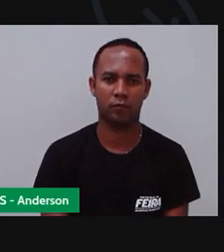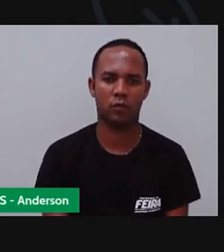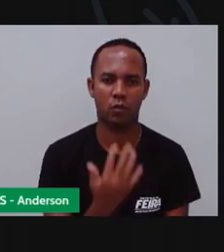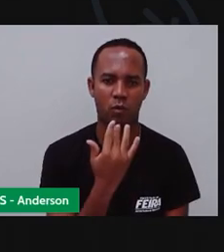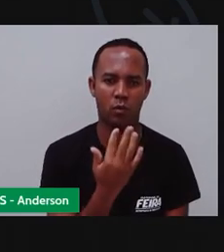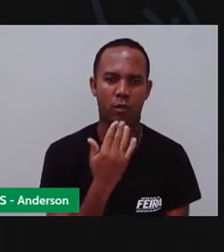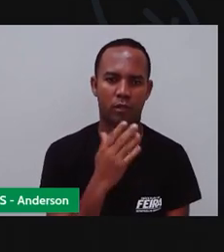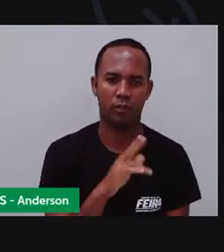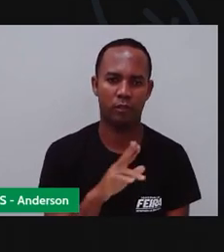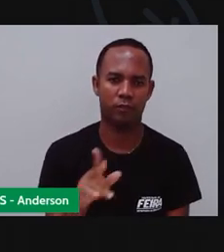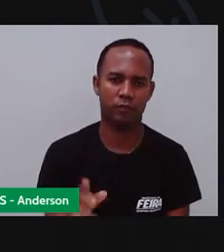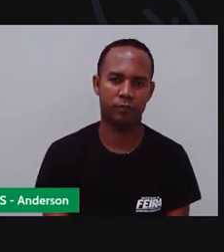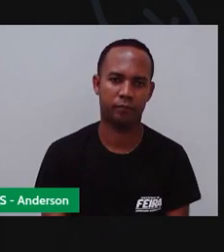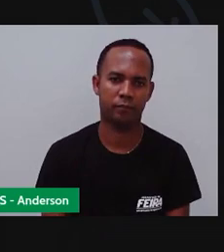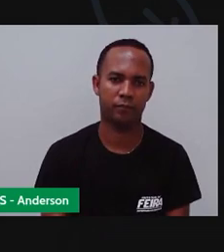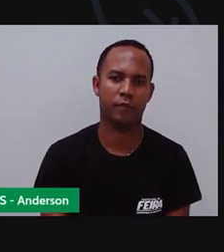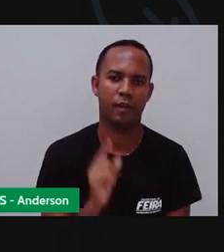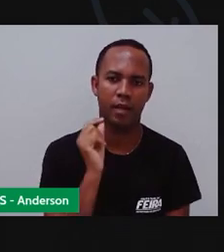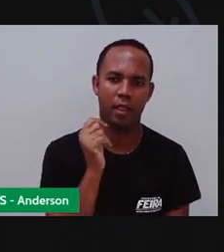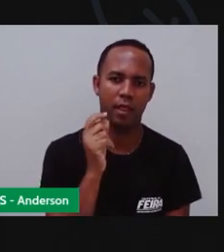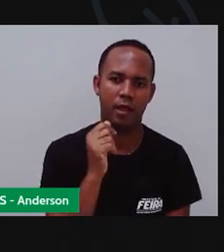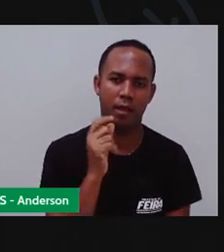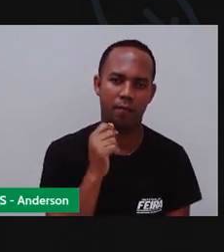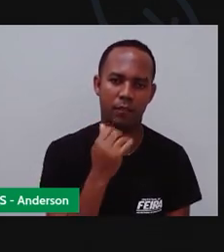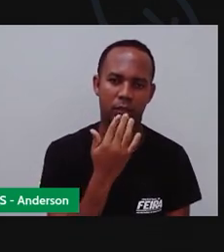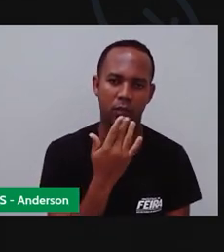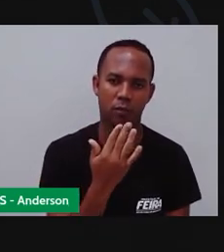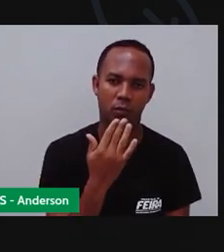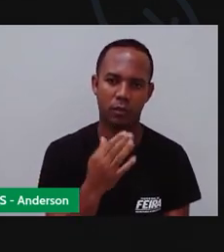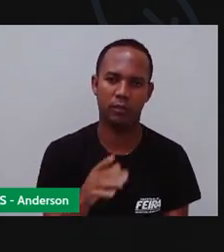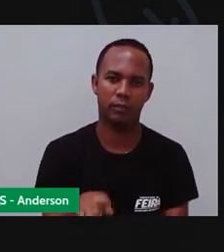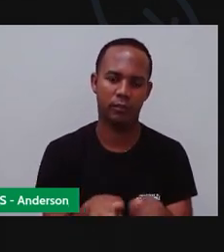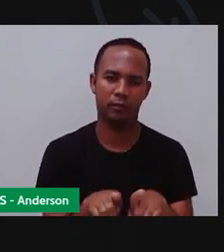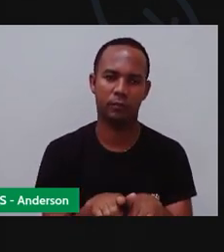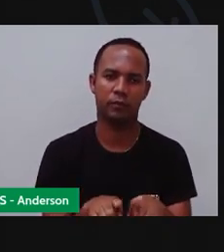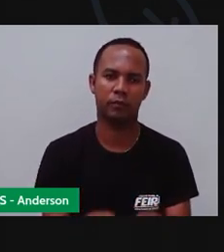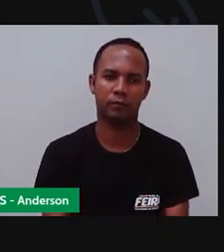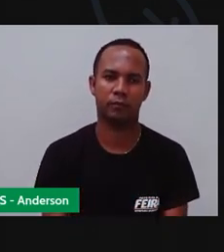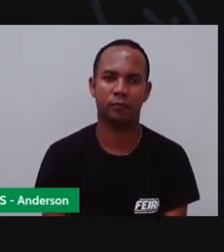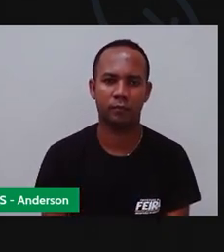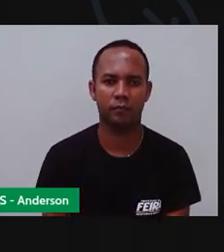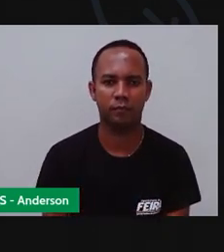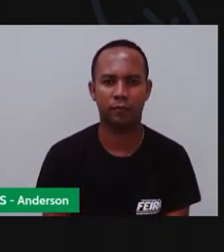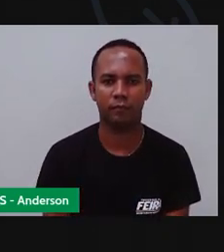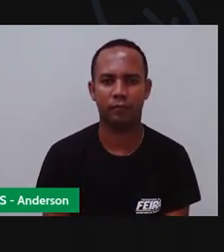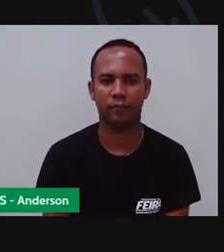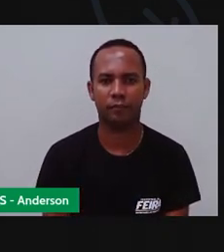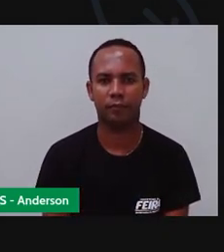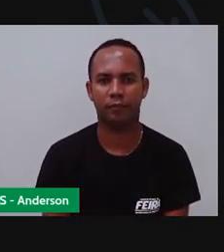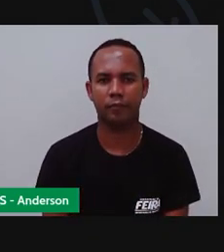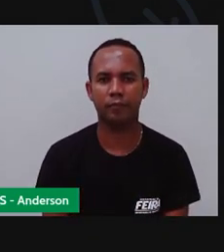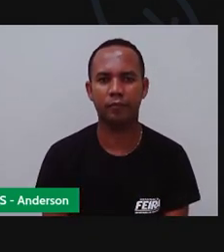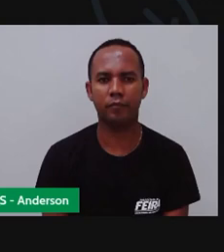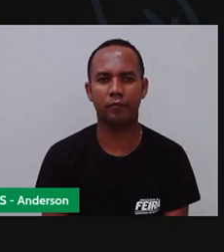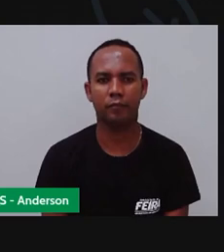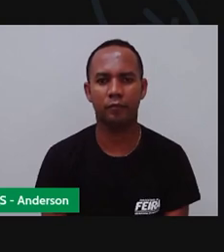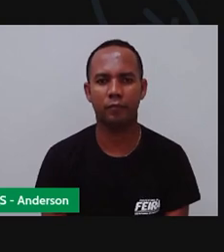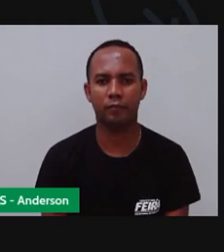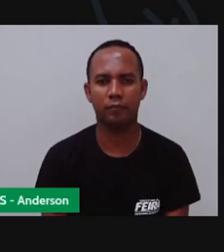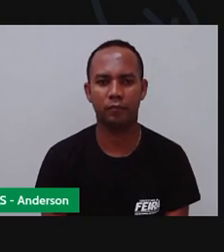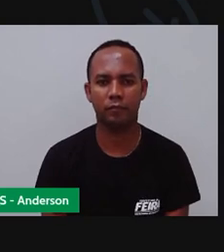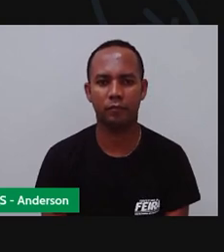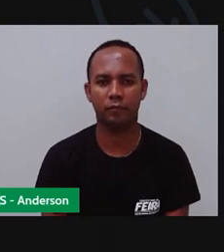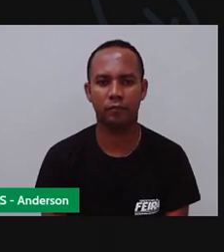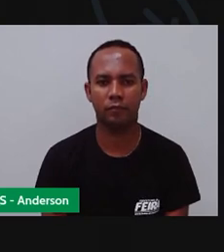E o que? Lápis de cor Que a pró vai colocar aqui do ladinho Então o a gente precisa saber? O que a gente